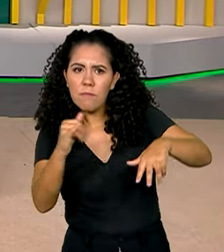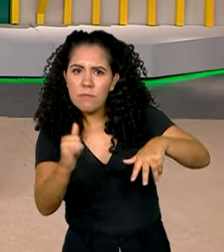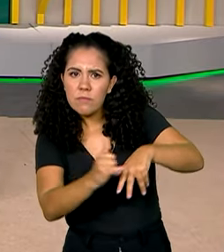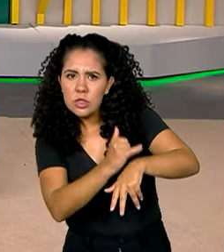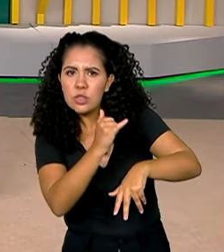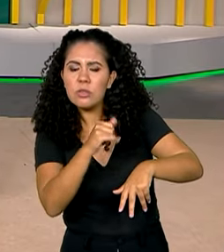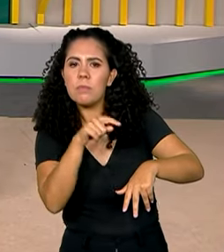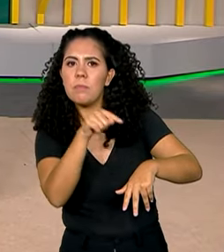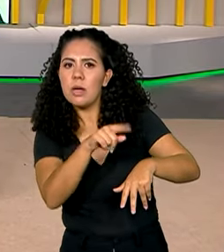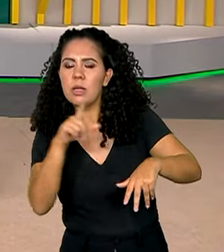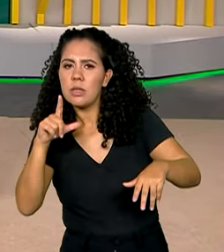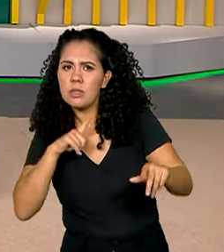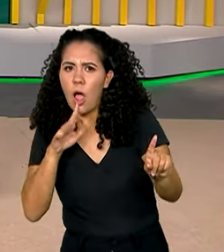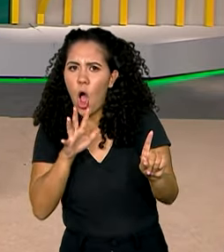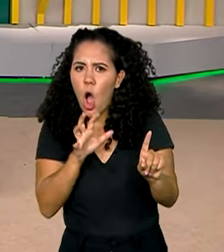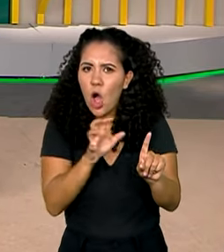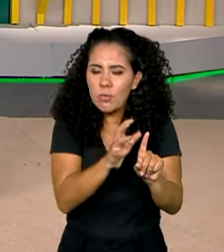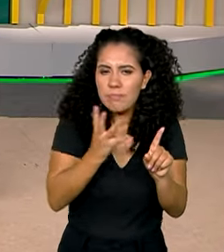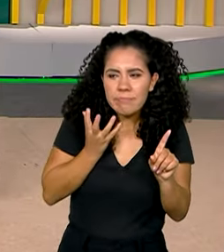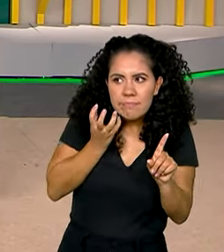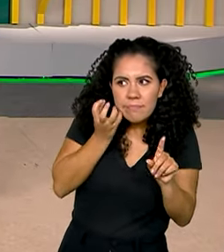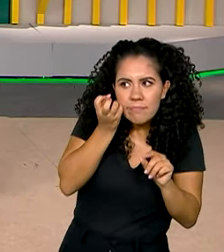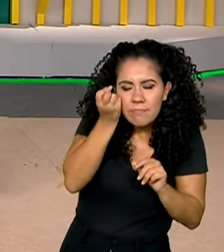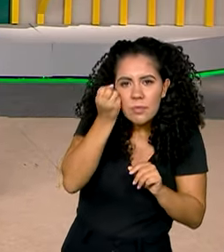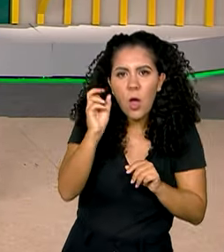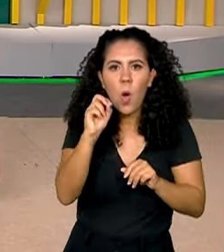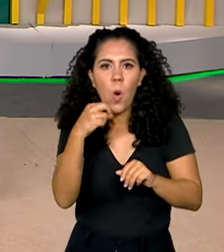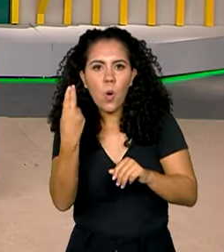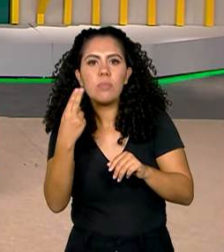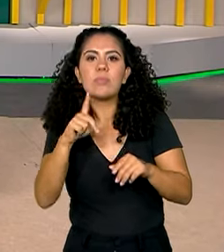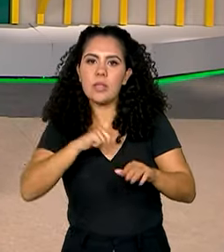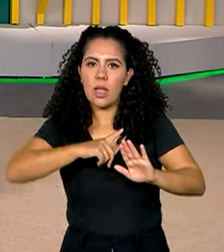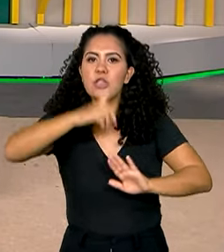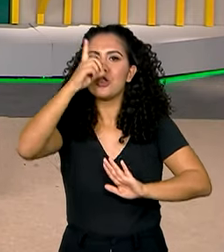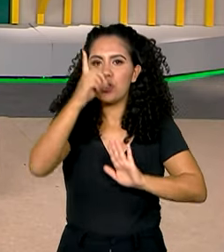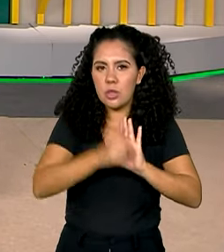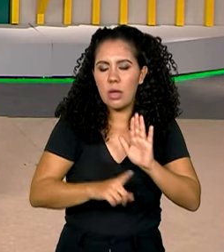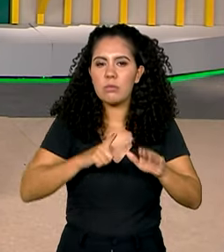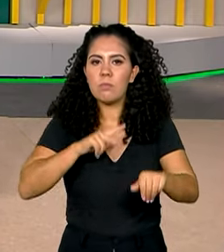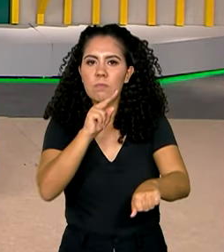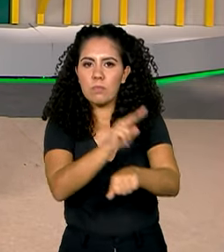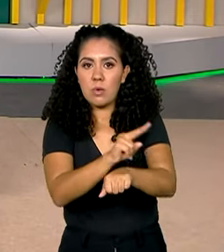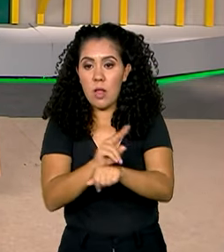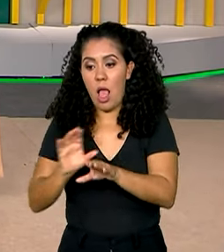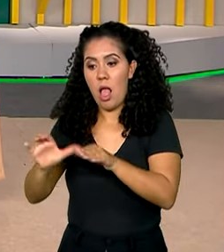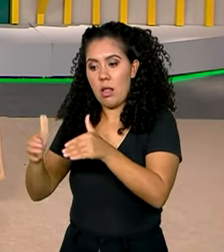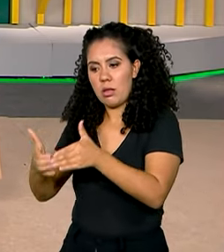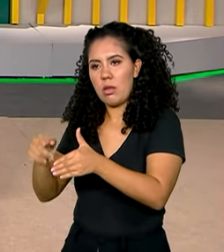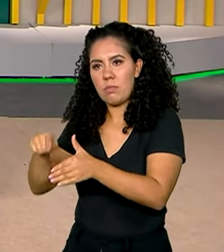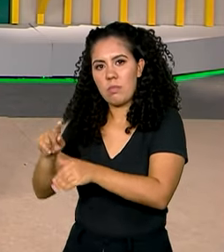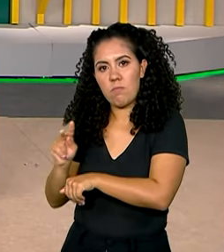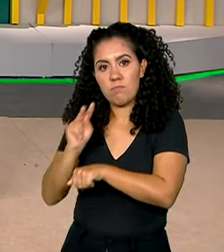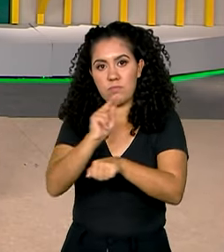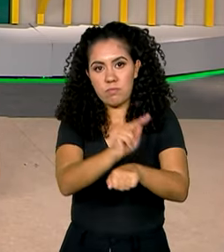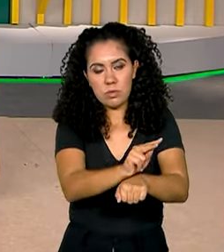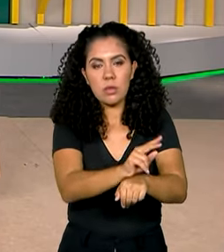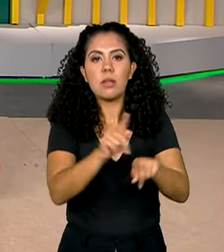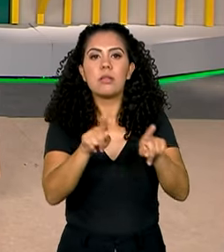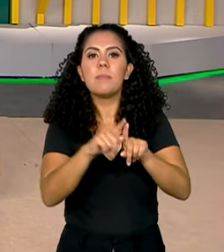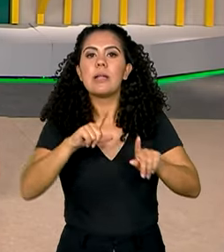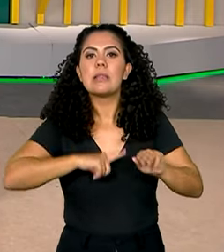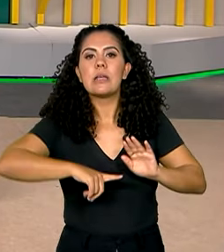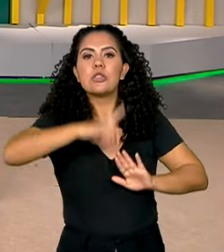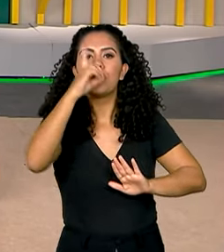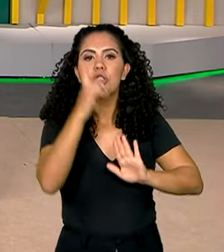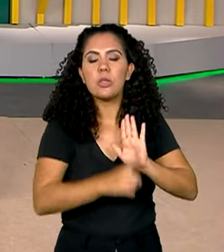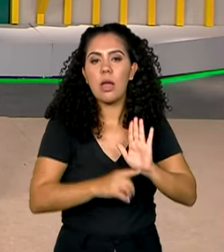violência as mulheres tenham o direito de serem protegidas pela equipe do estabelecimento. A mulher também passa a ter o direito de